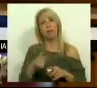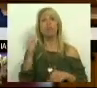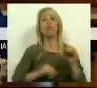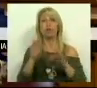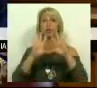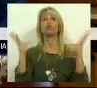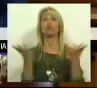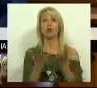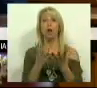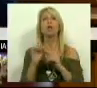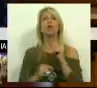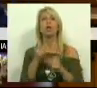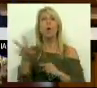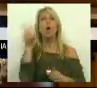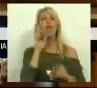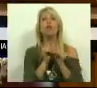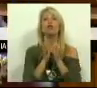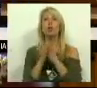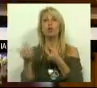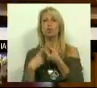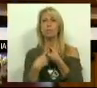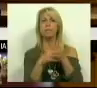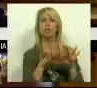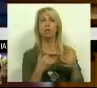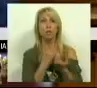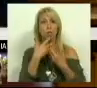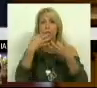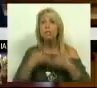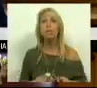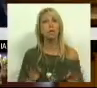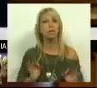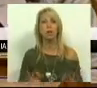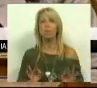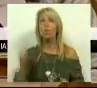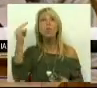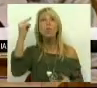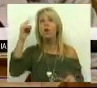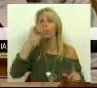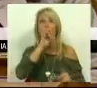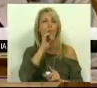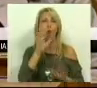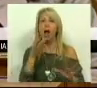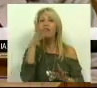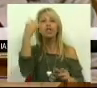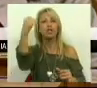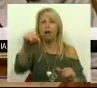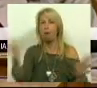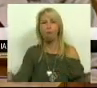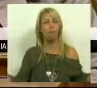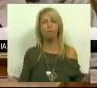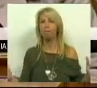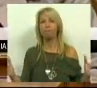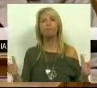Generalidade, e depois ouvir todos os parceiros sociais. Eu tenho a certeza absoluta que nenhum, nenhum, diria que não. Bom,